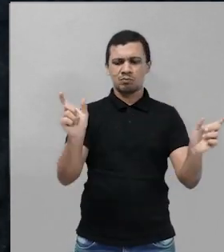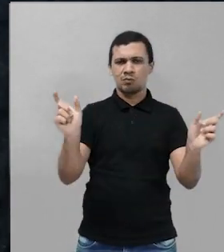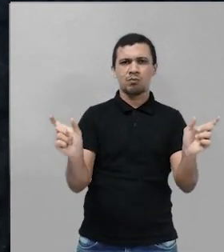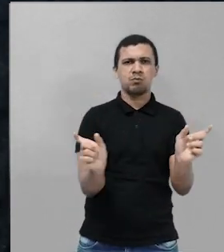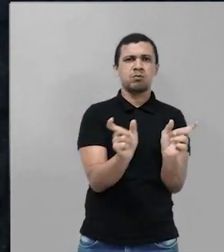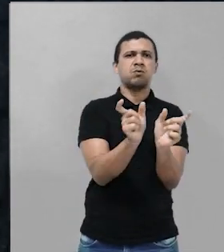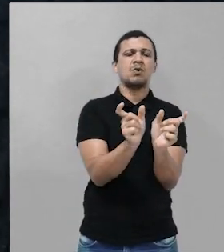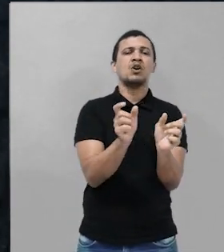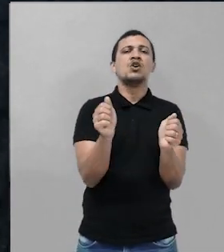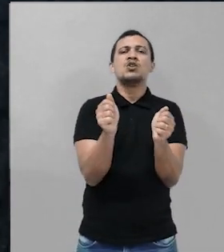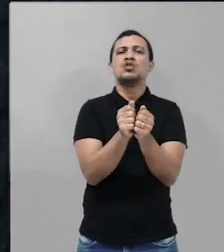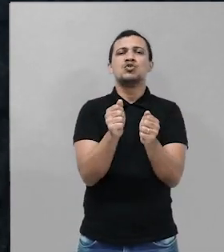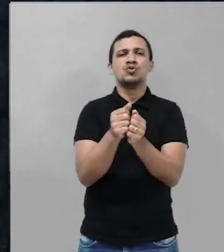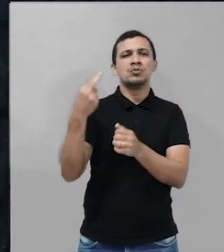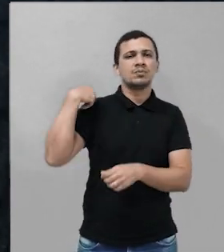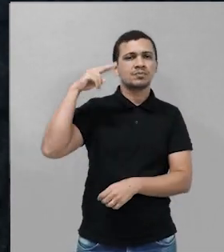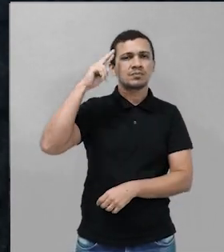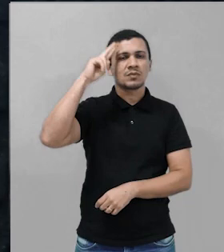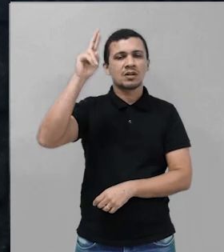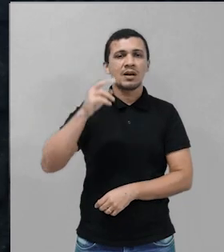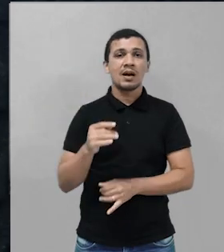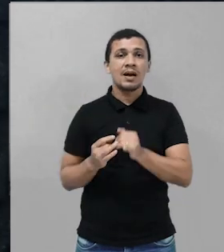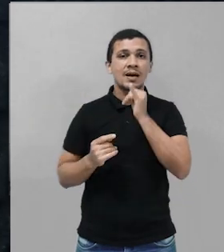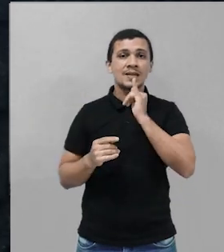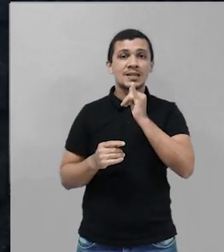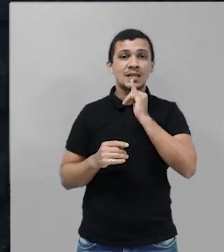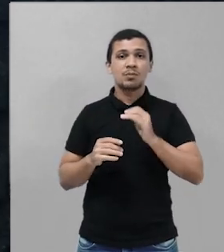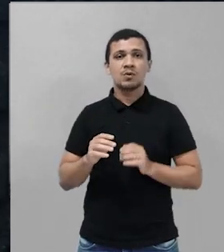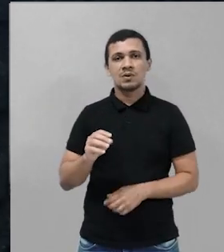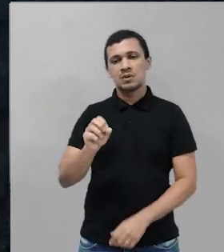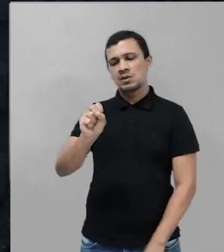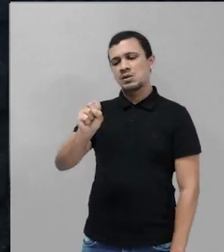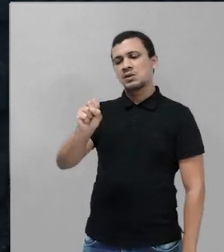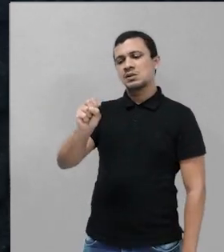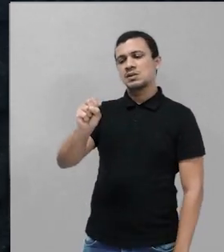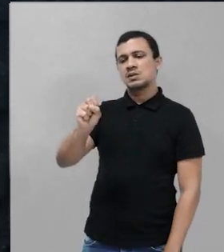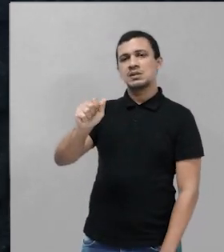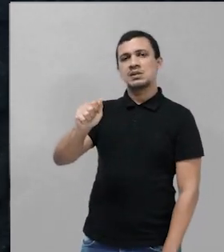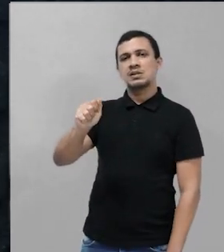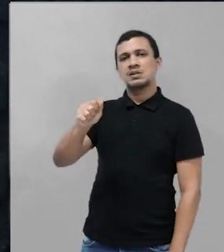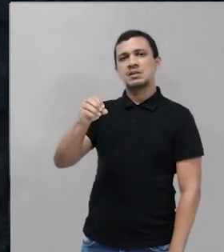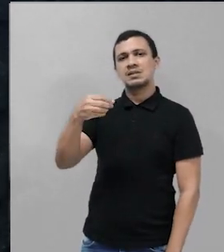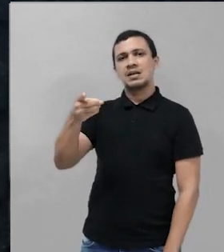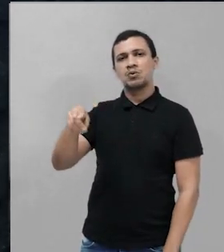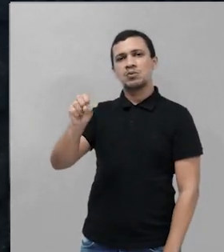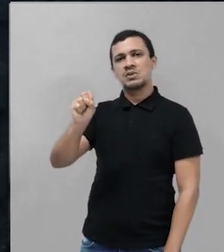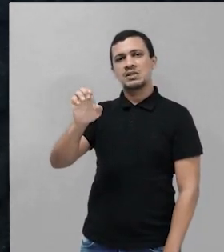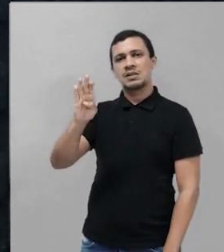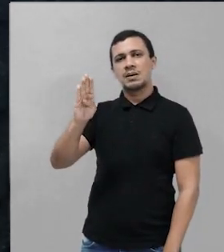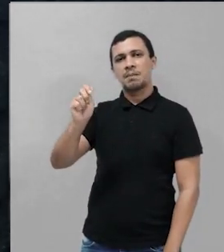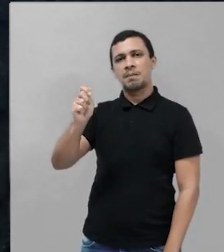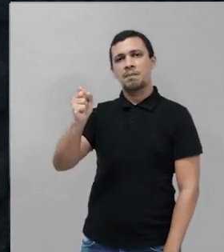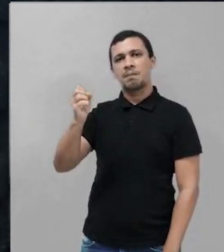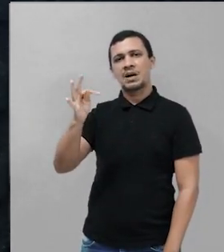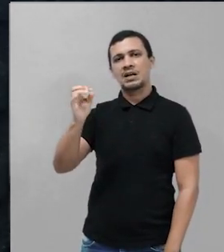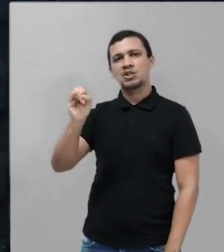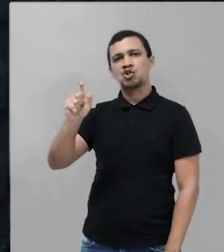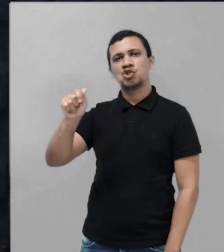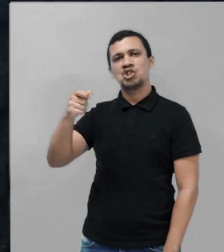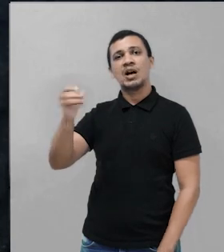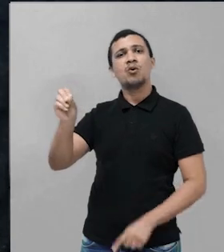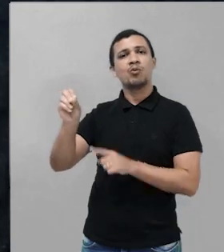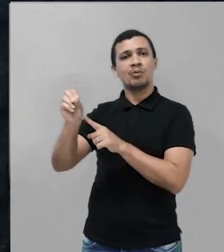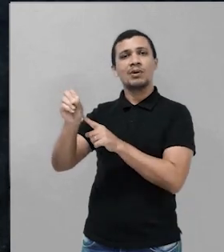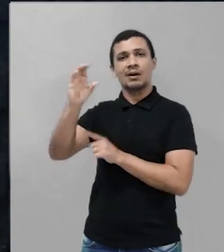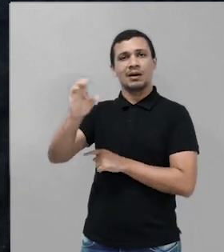Umbanda. Exemplo, São Sebastião, Oxum, se eu errei, me perdoe. Quando você tem a festa de